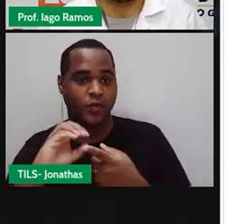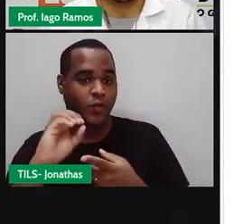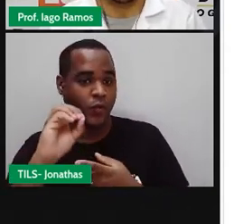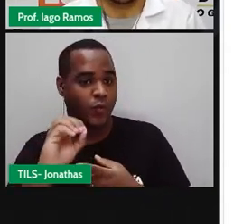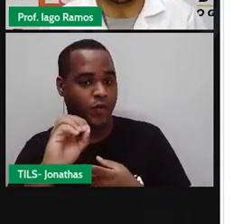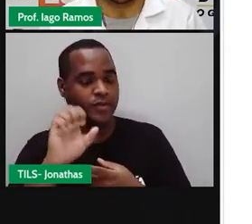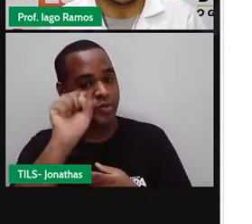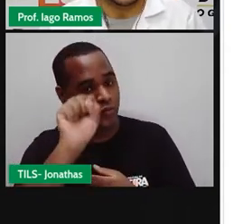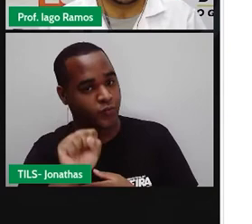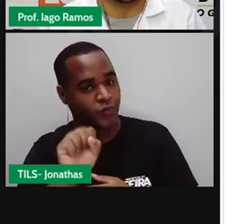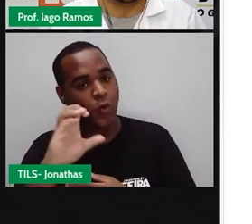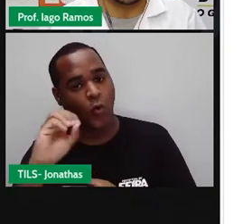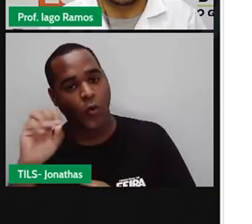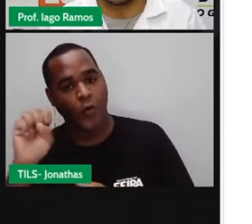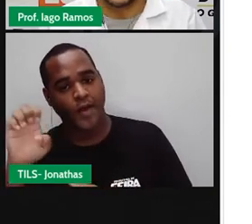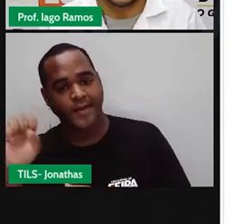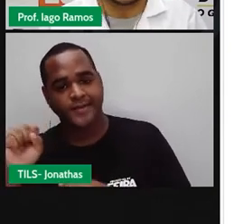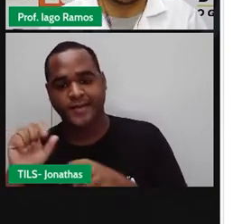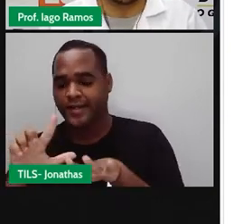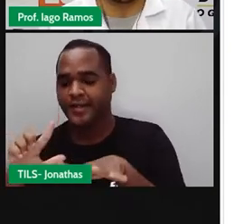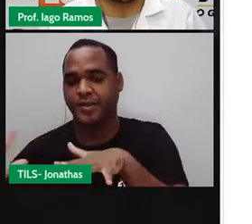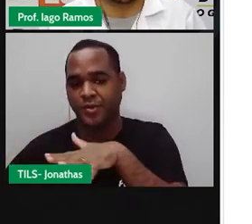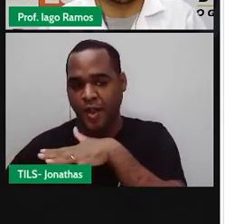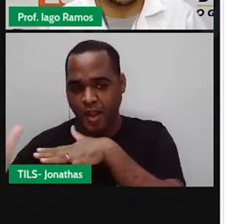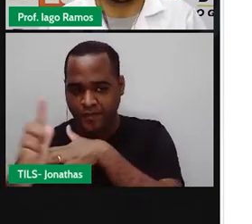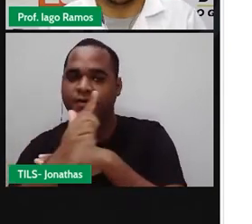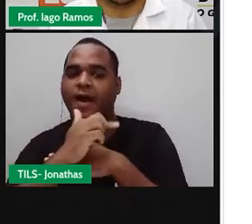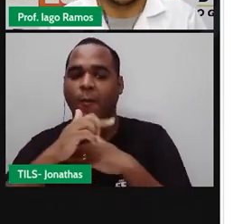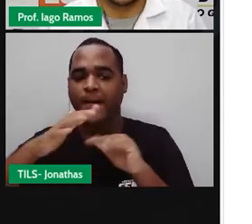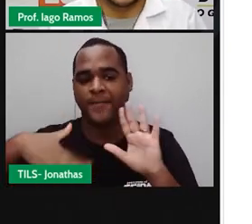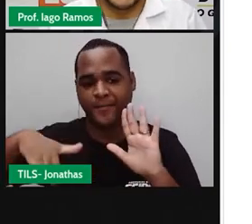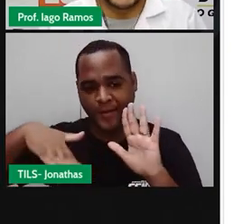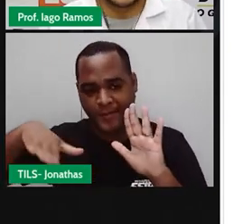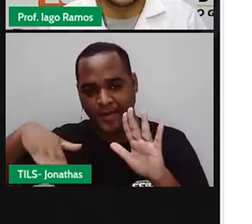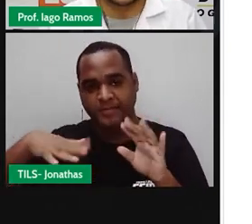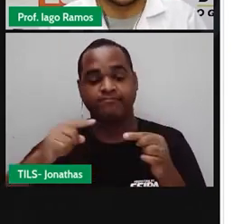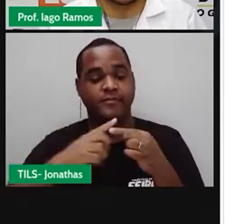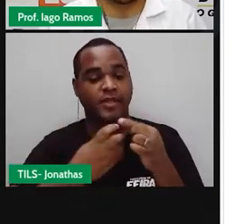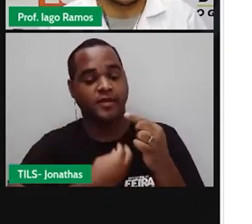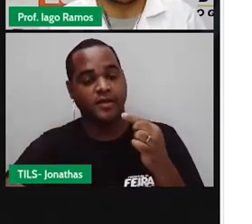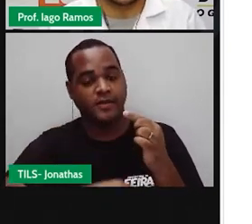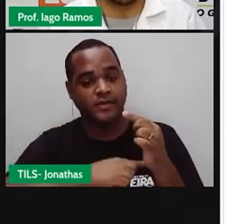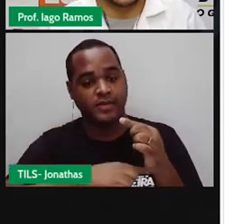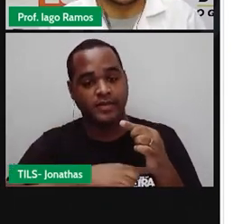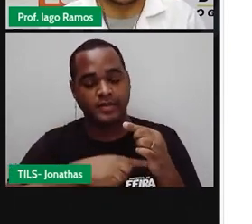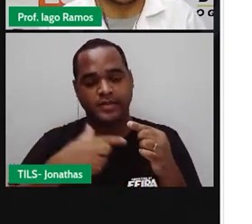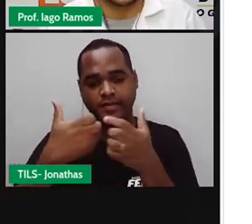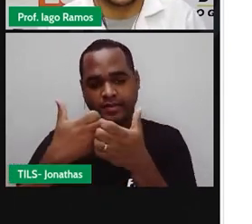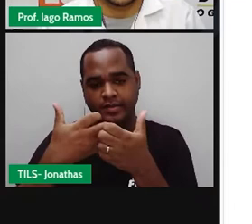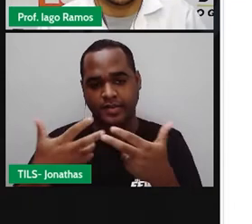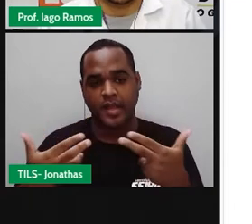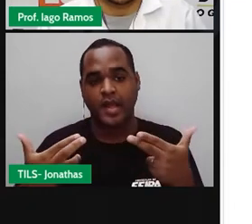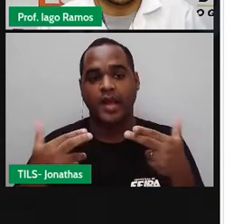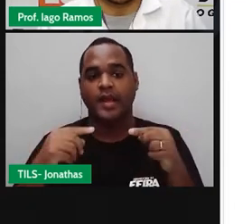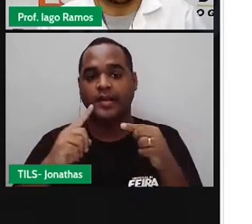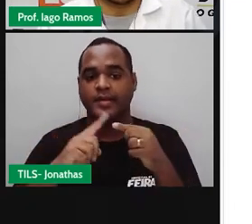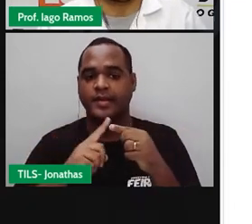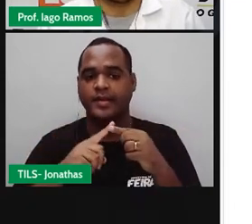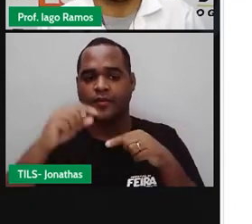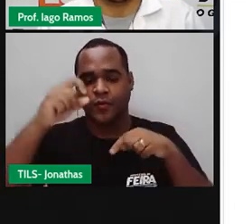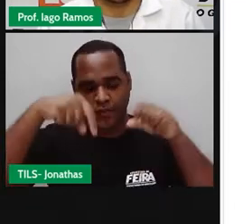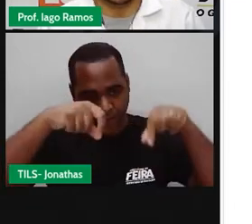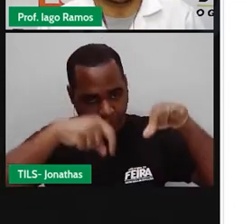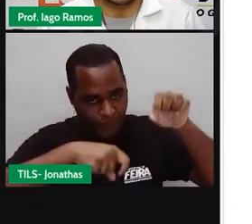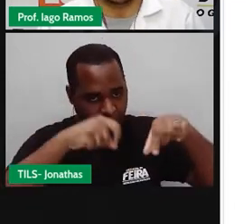verdade, me desculpa, e o litoral, também amanheceram congeadas e temperaturas baixas que não